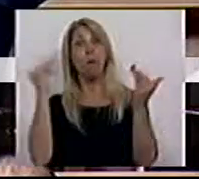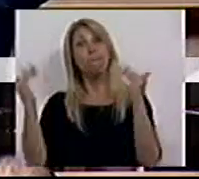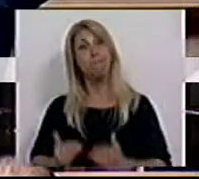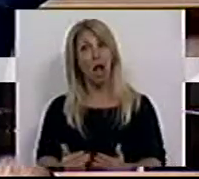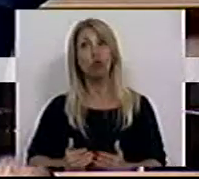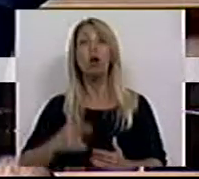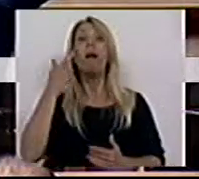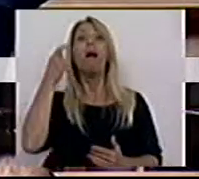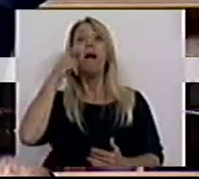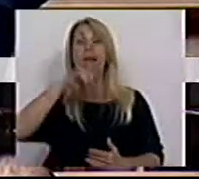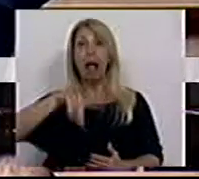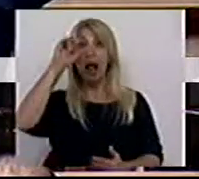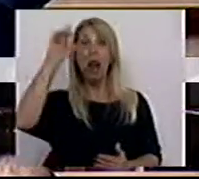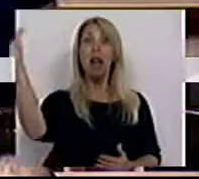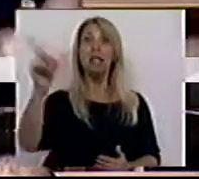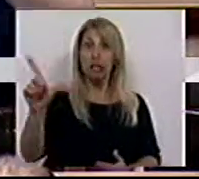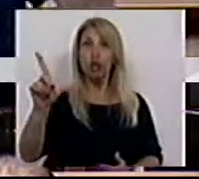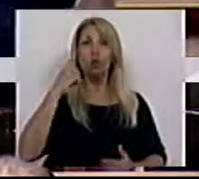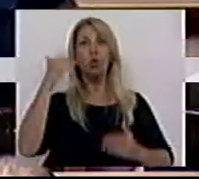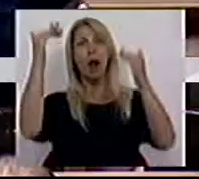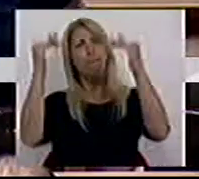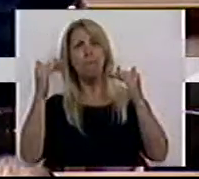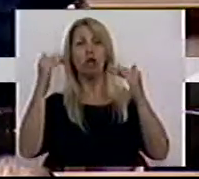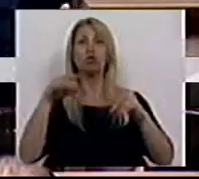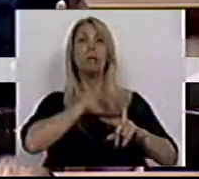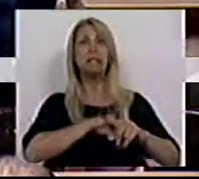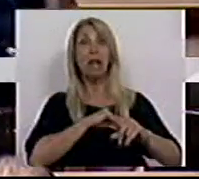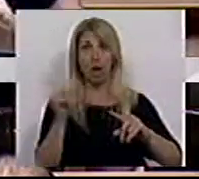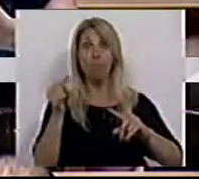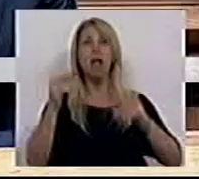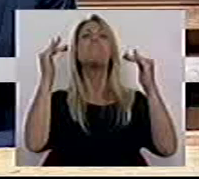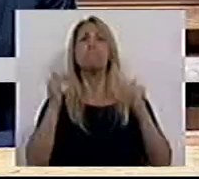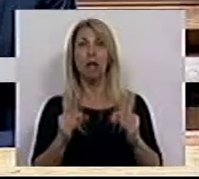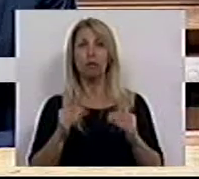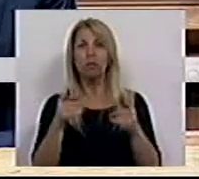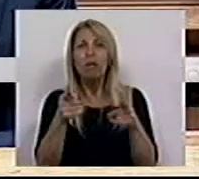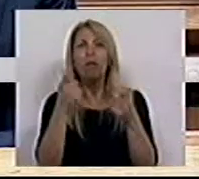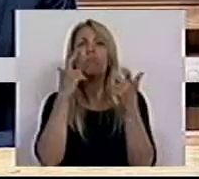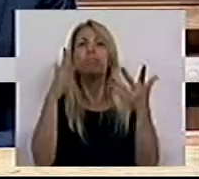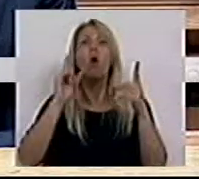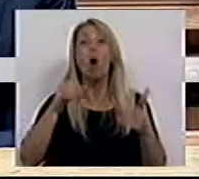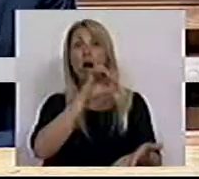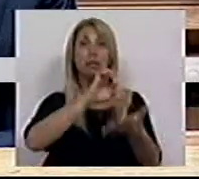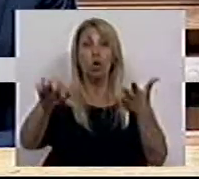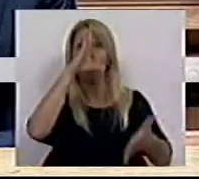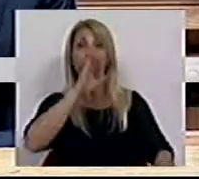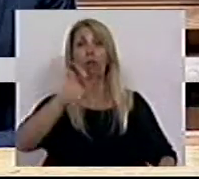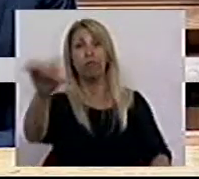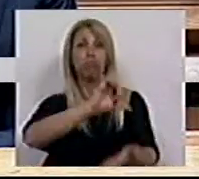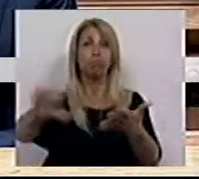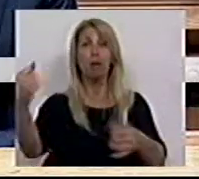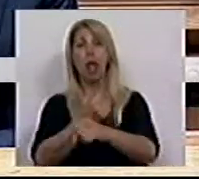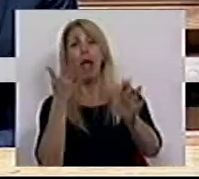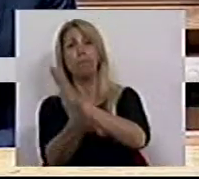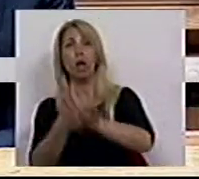mínimo para licenciados. Isto é a desistência, Sr. Primeiro-Ministro. O seu Governo desistiu do emprego, desistiu dos estágios,